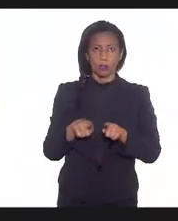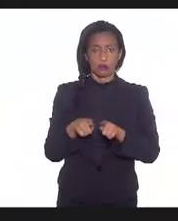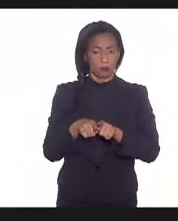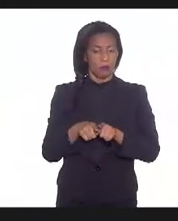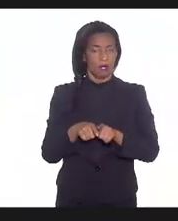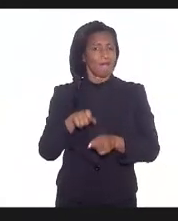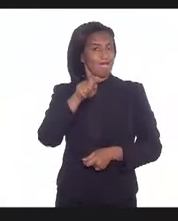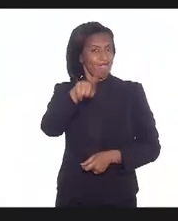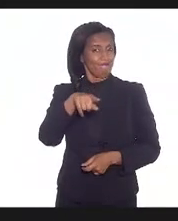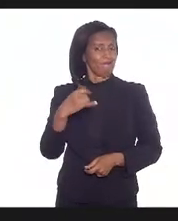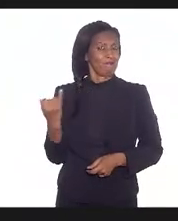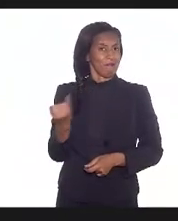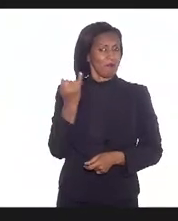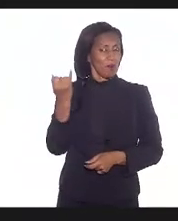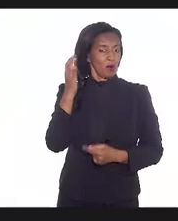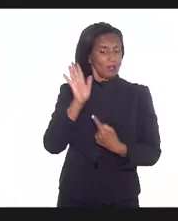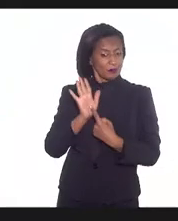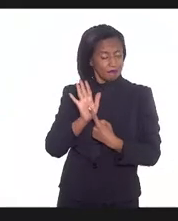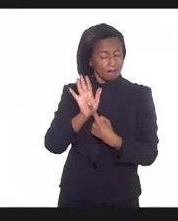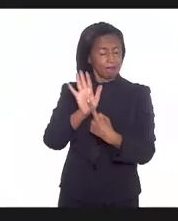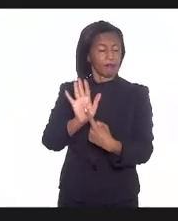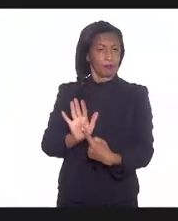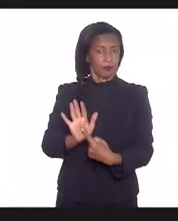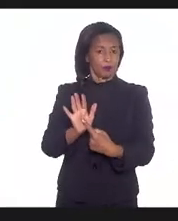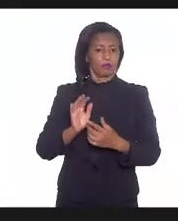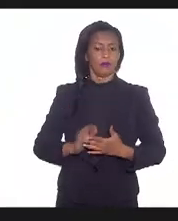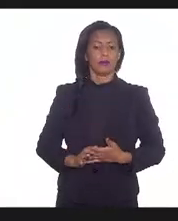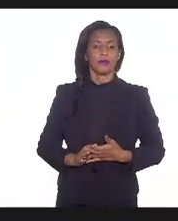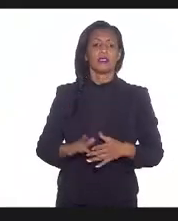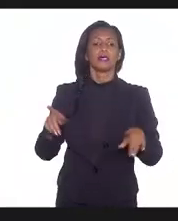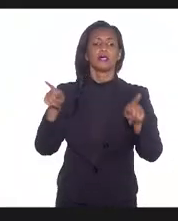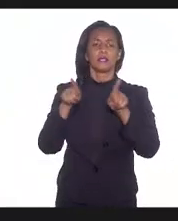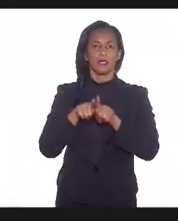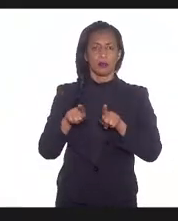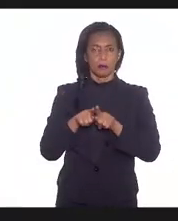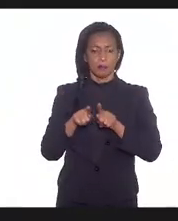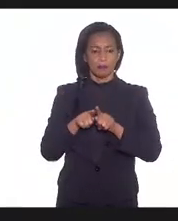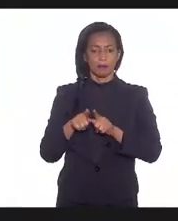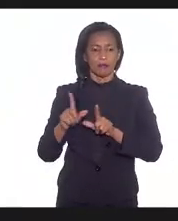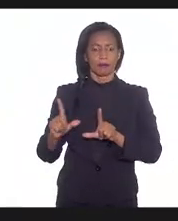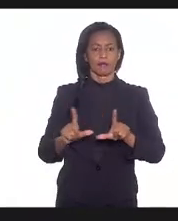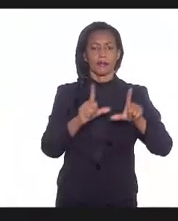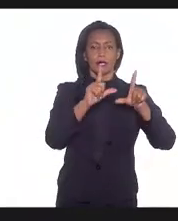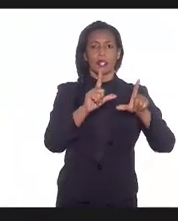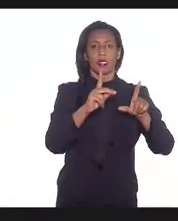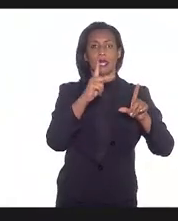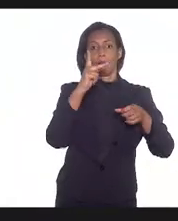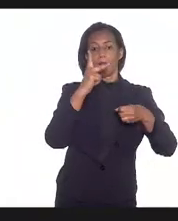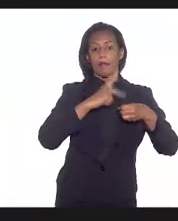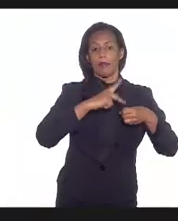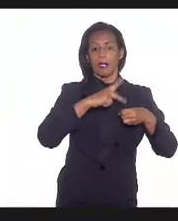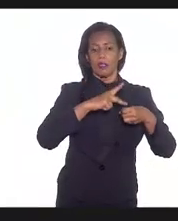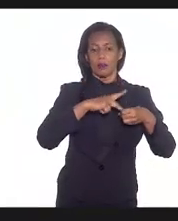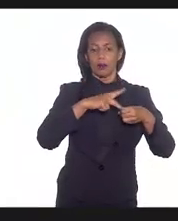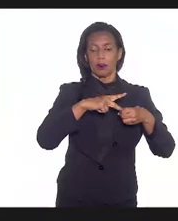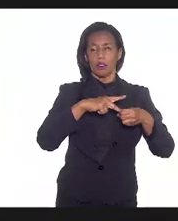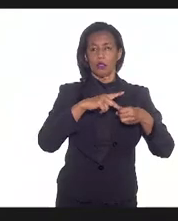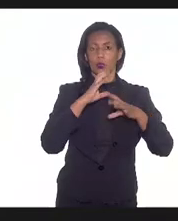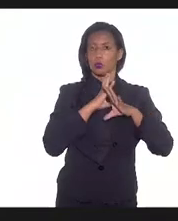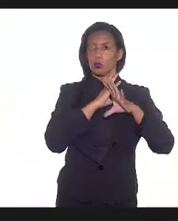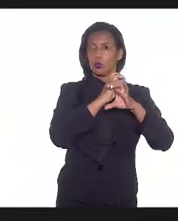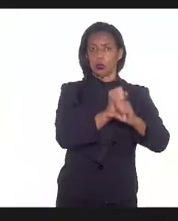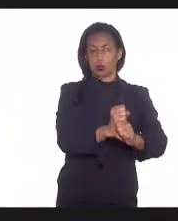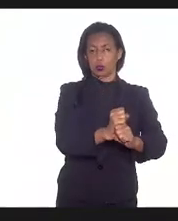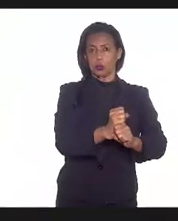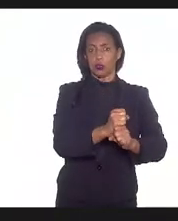que eu acho importante de a gente colocar. Da mesma maneira, gente tem aqui na Petrobras, né, o total de